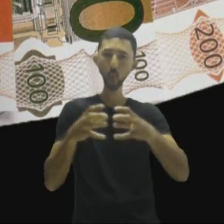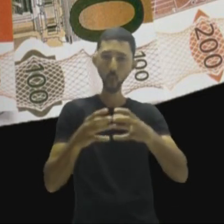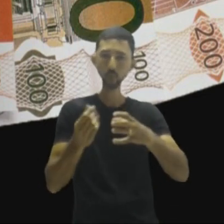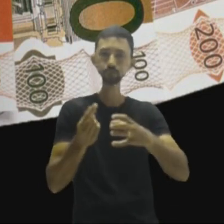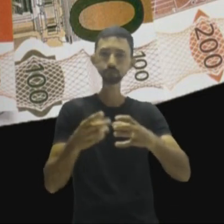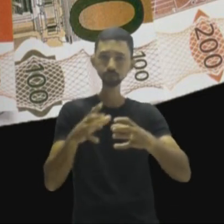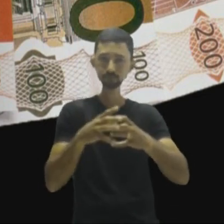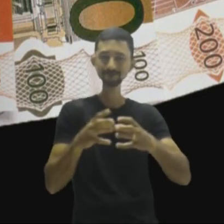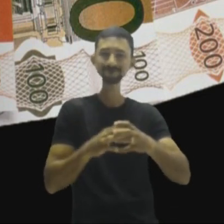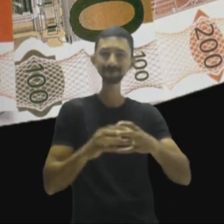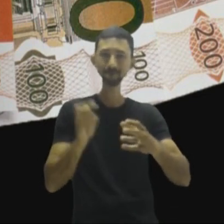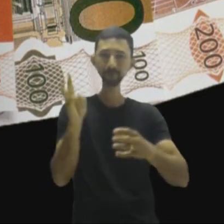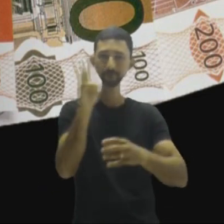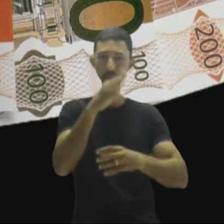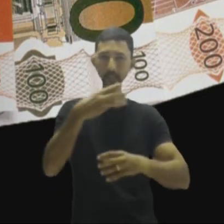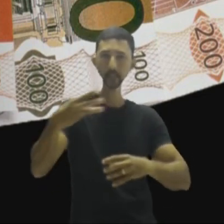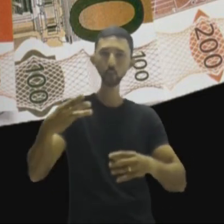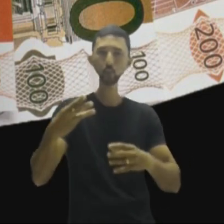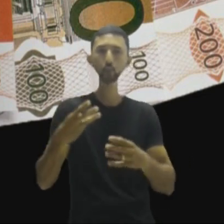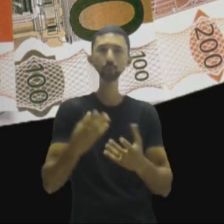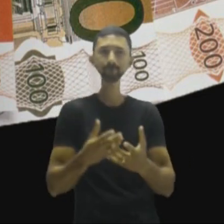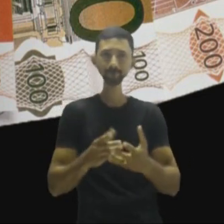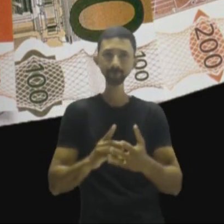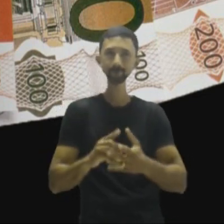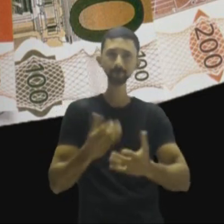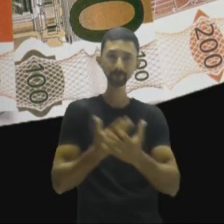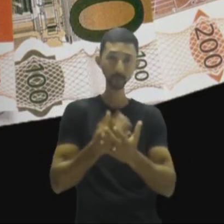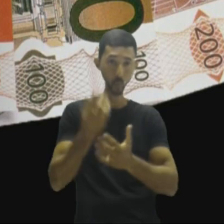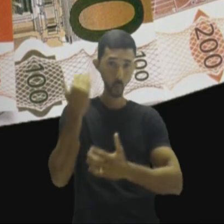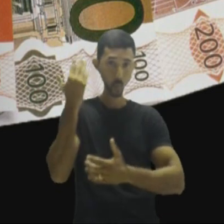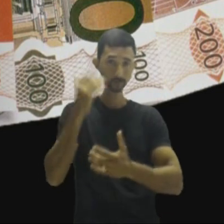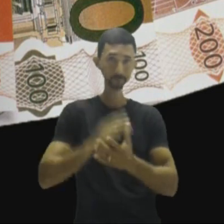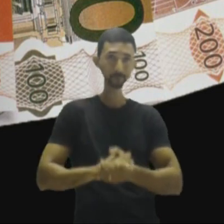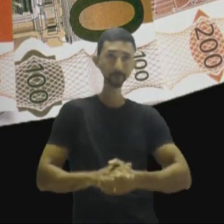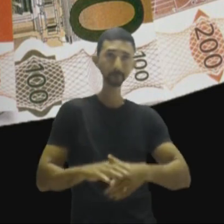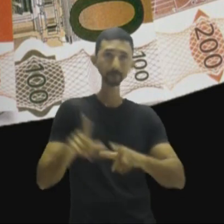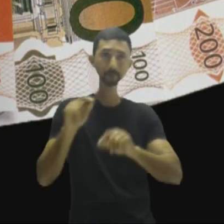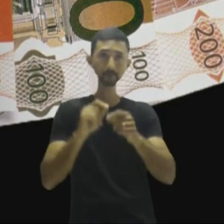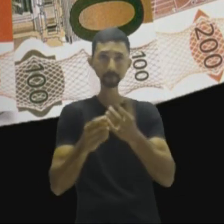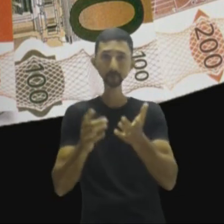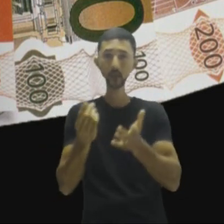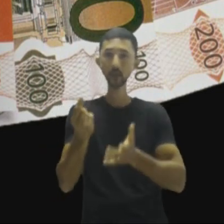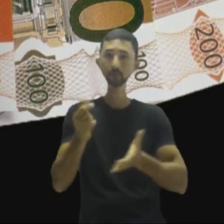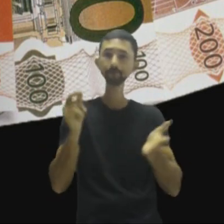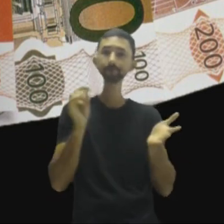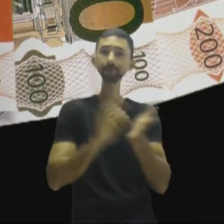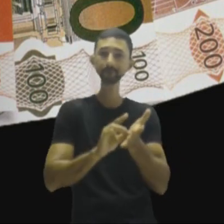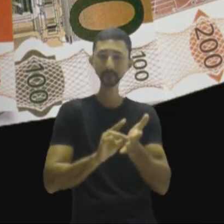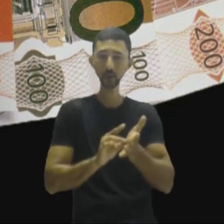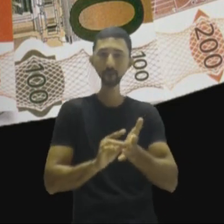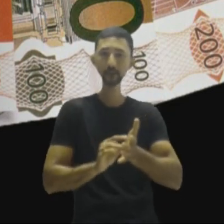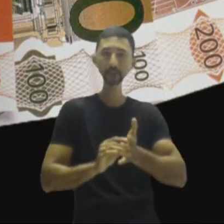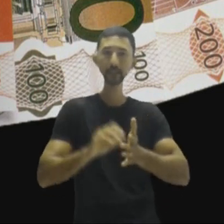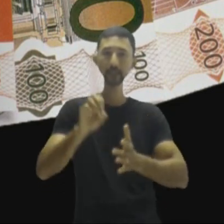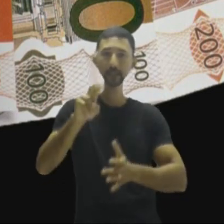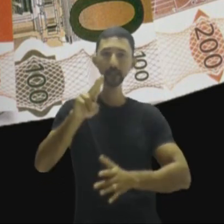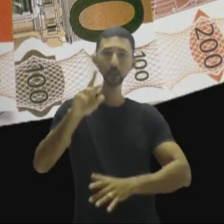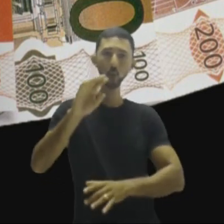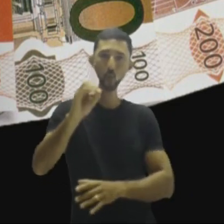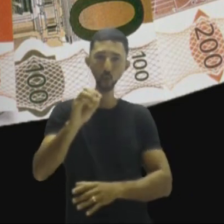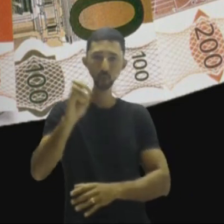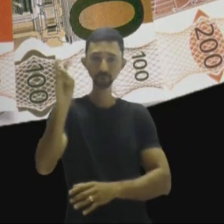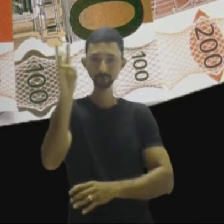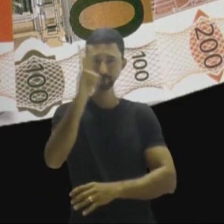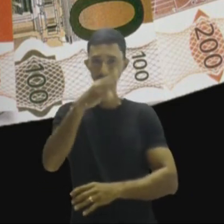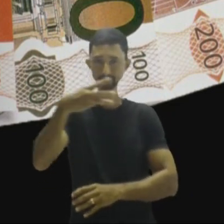União Monetária, como nós vimos em outra aula. Eles adotaram uma moeda oficial, que é o Euro. O